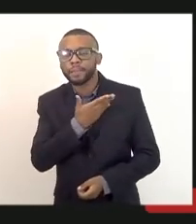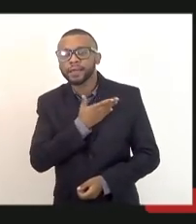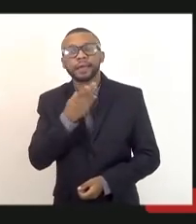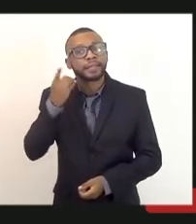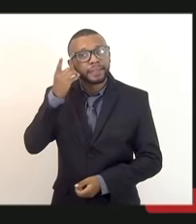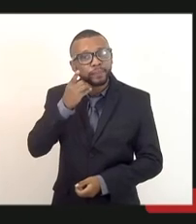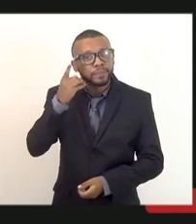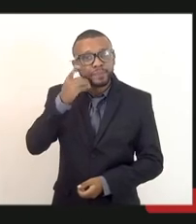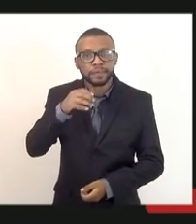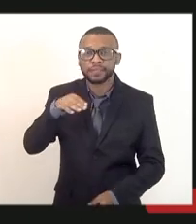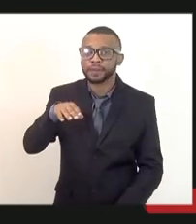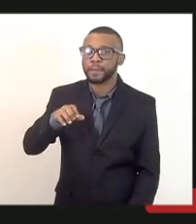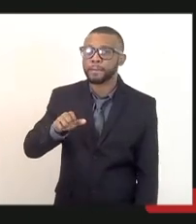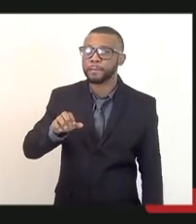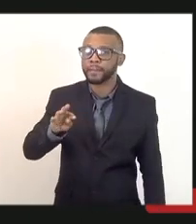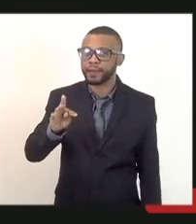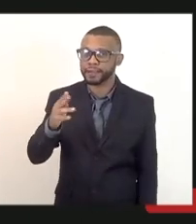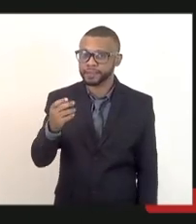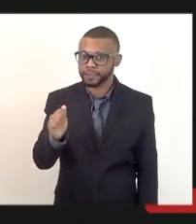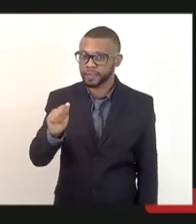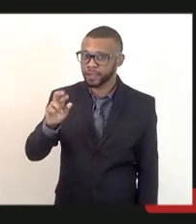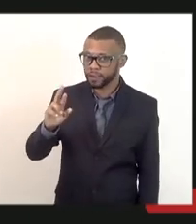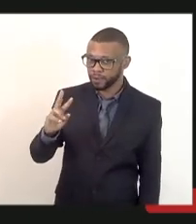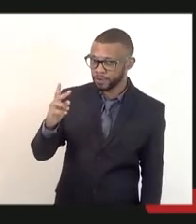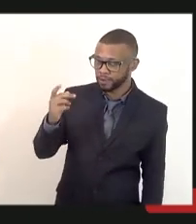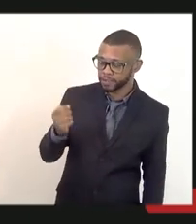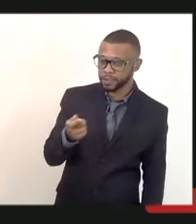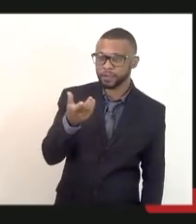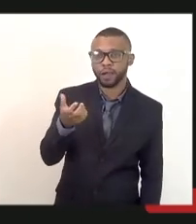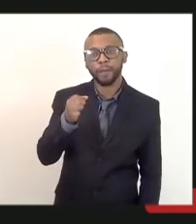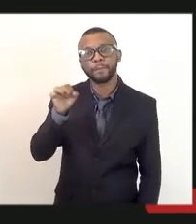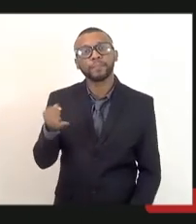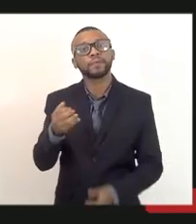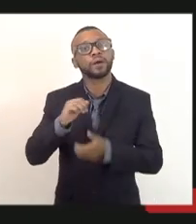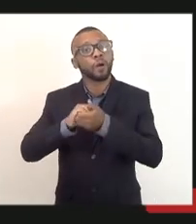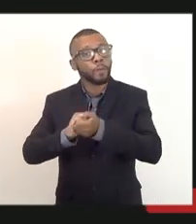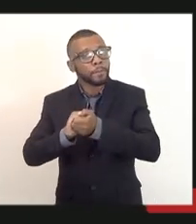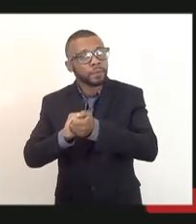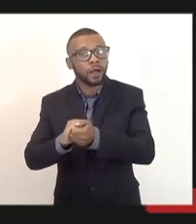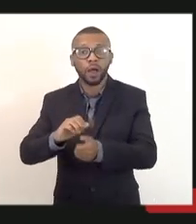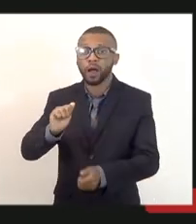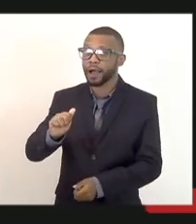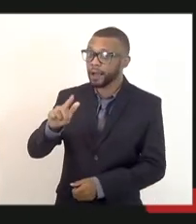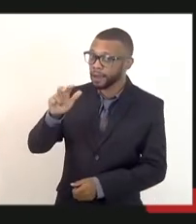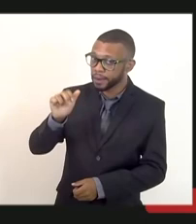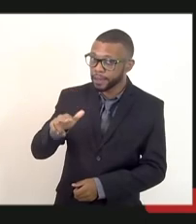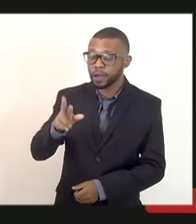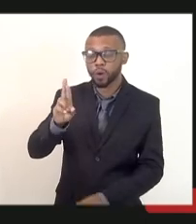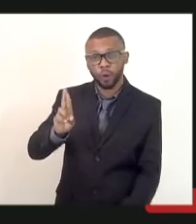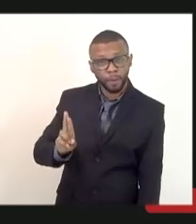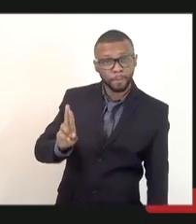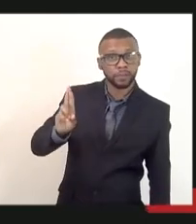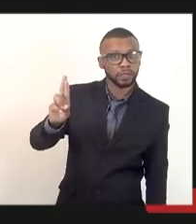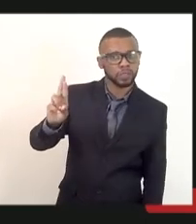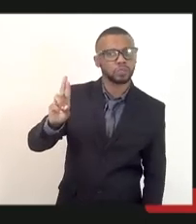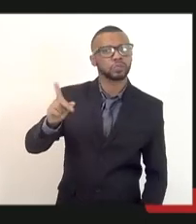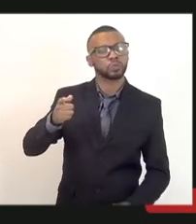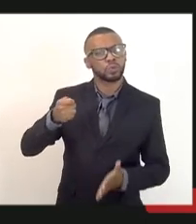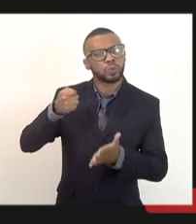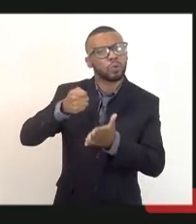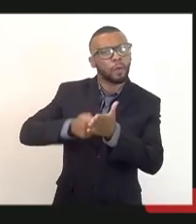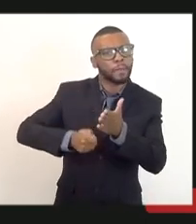Marta Rocha. Cumprimentar aqui o Alain, representante dos combatentes que sempre